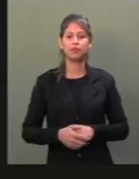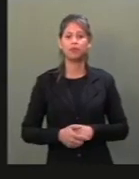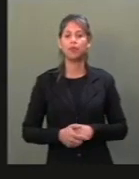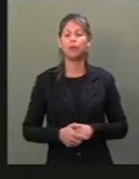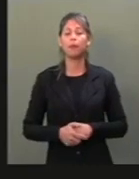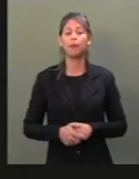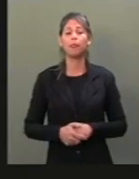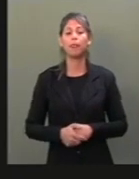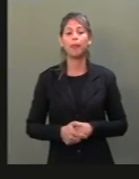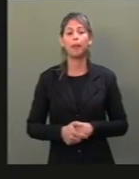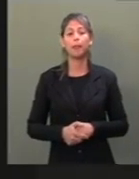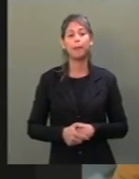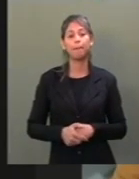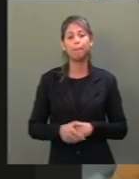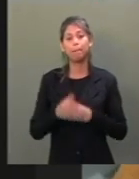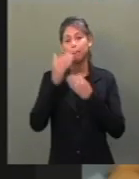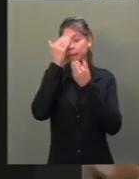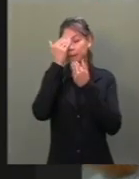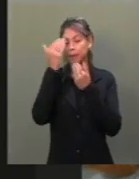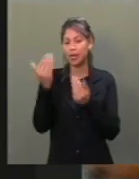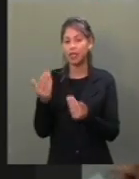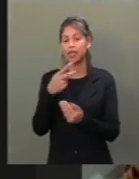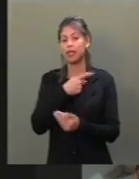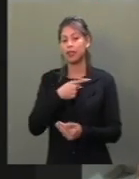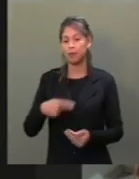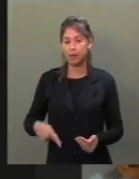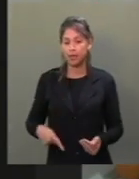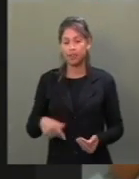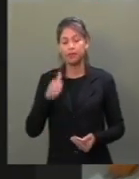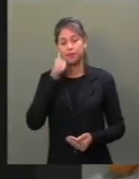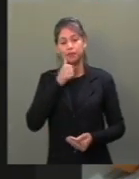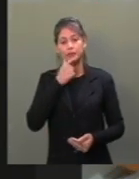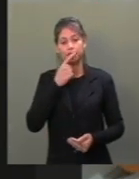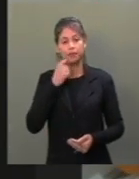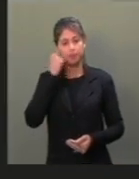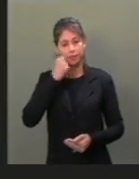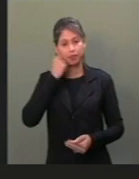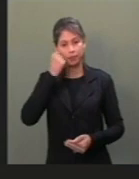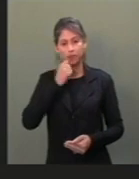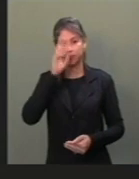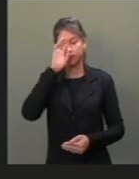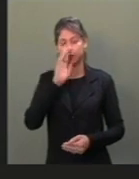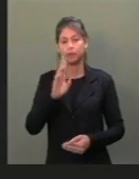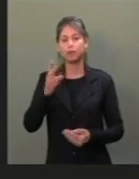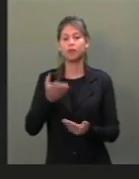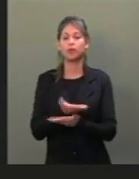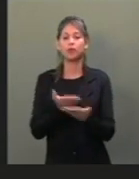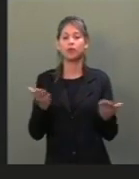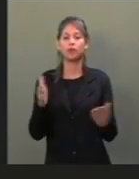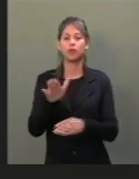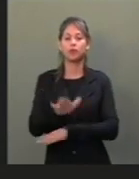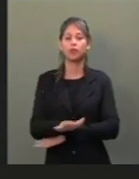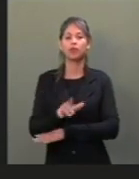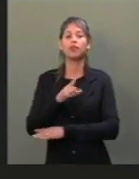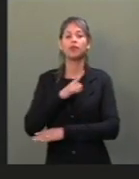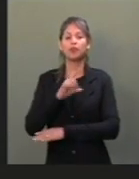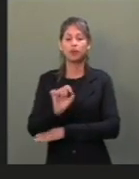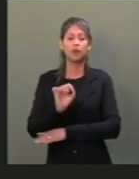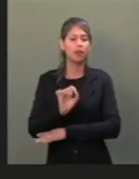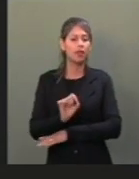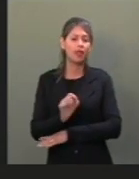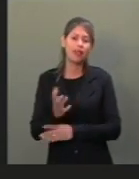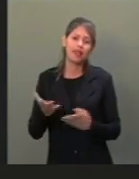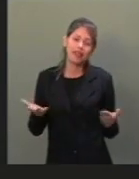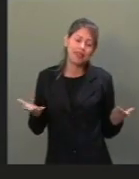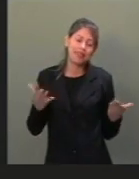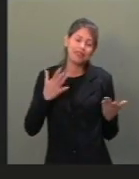Presidente, eu cumprimento o senhor e todas as senadoras e senadores nessa tarde. Bom, é muito tranquilo falar sobre o Jean